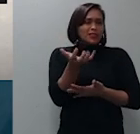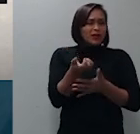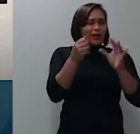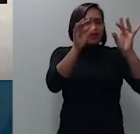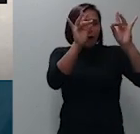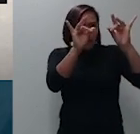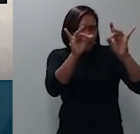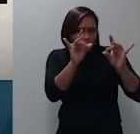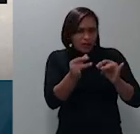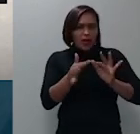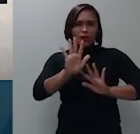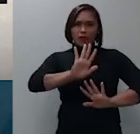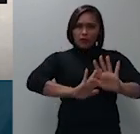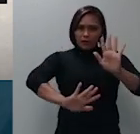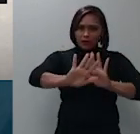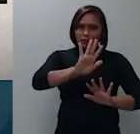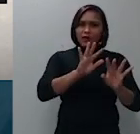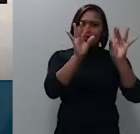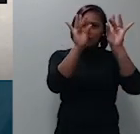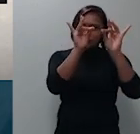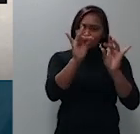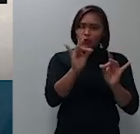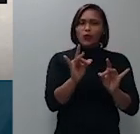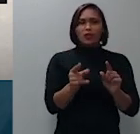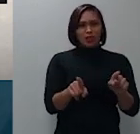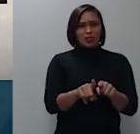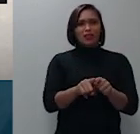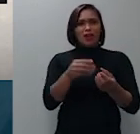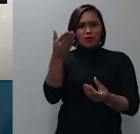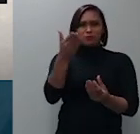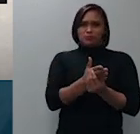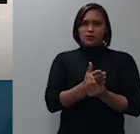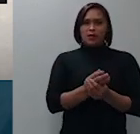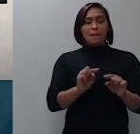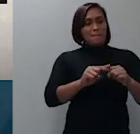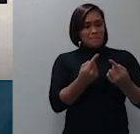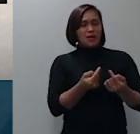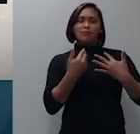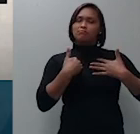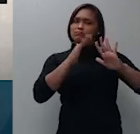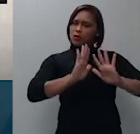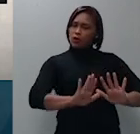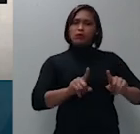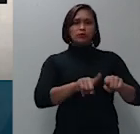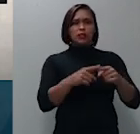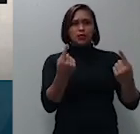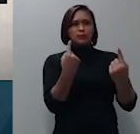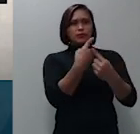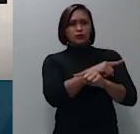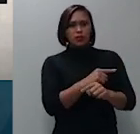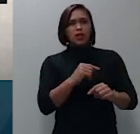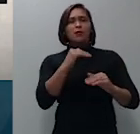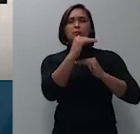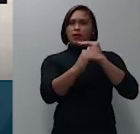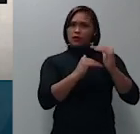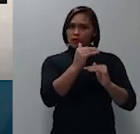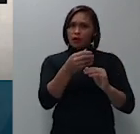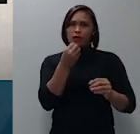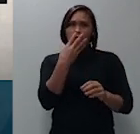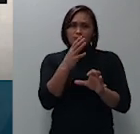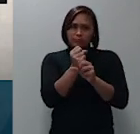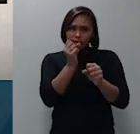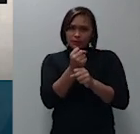mais vontade também se for para divergir é sempre construtivo então eu proclamo resultado